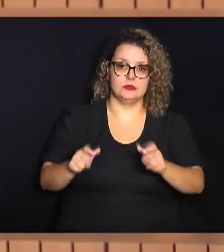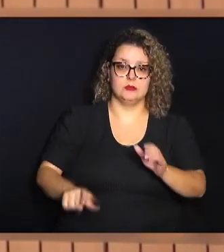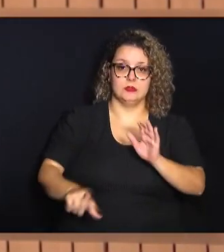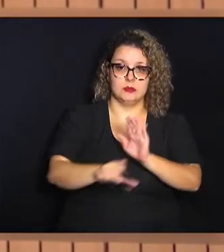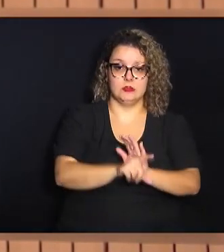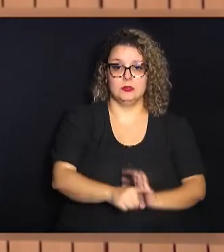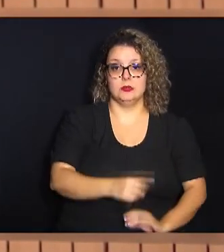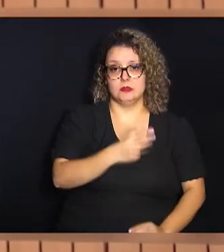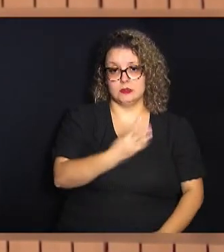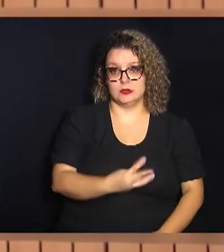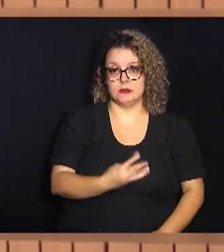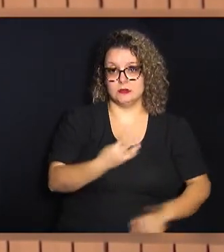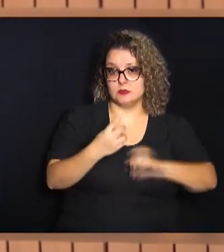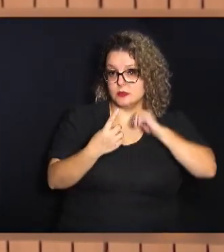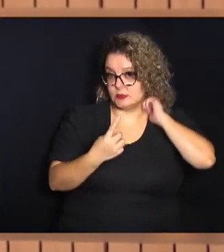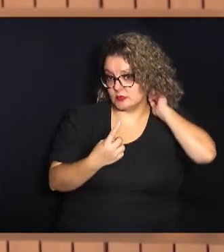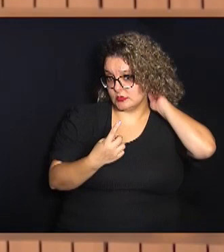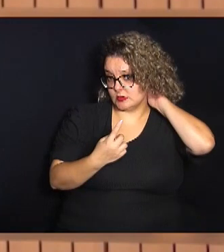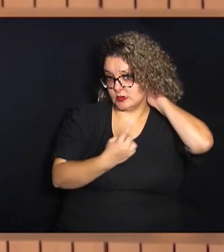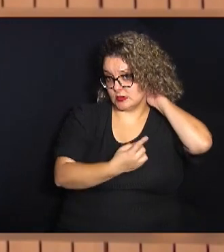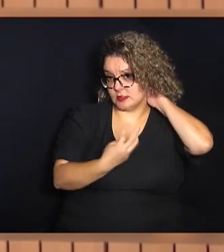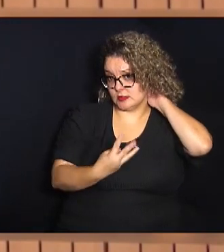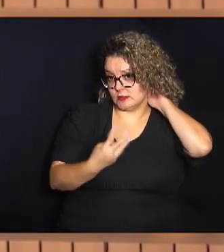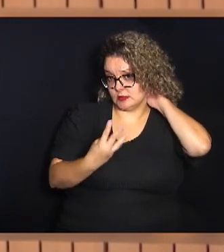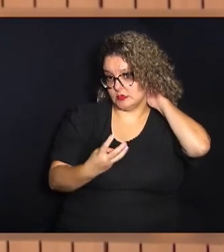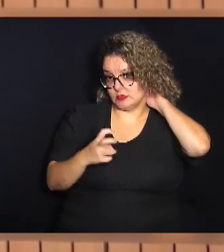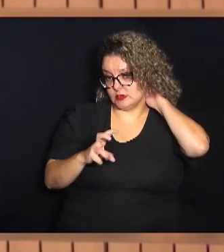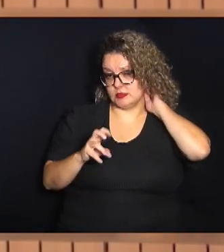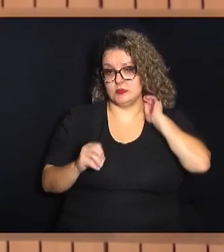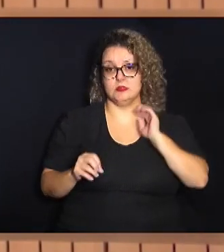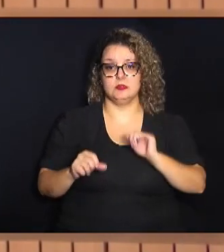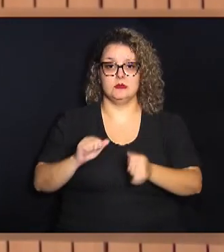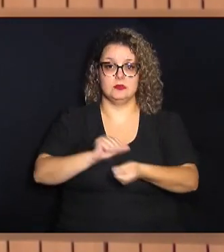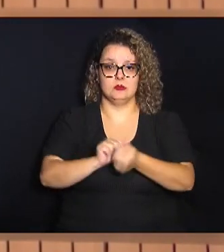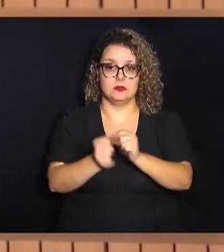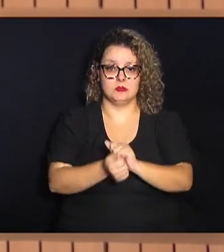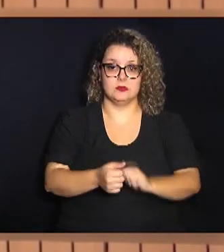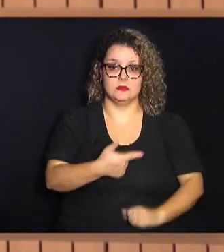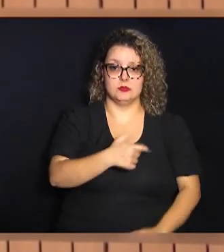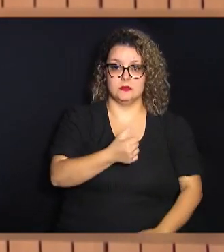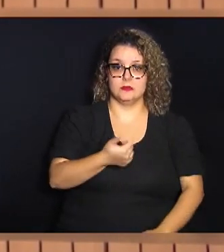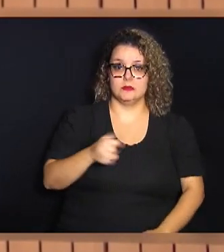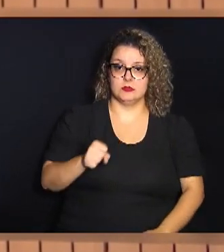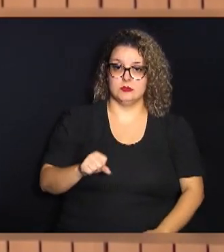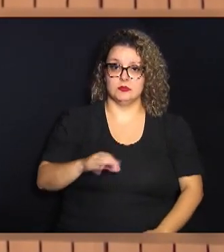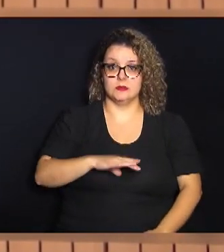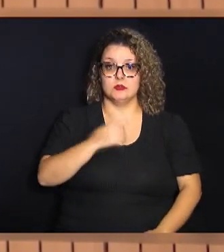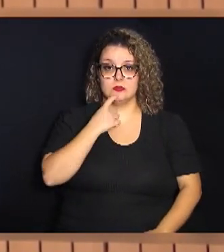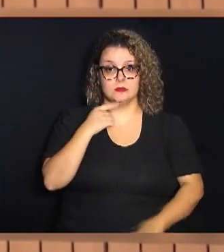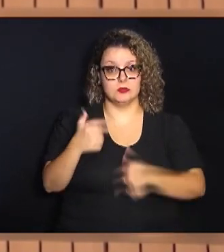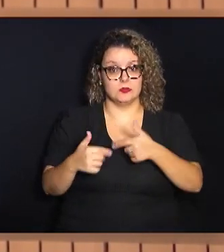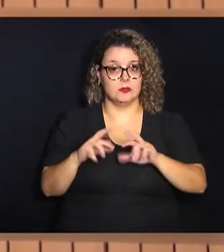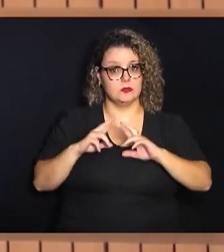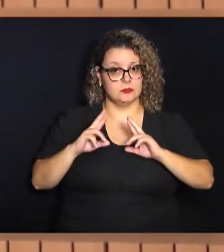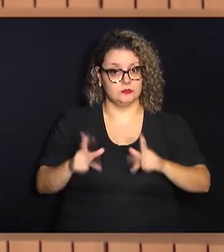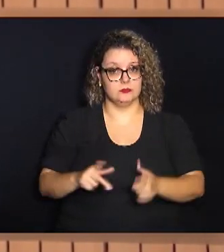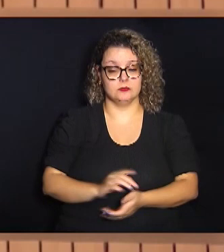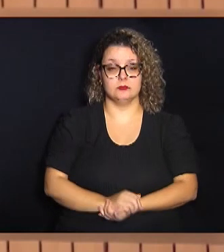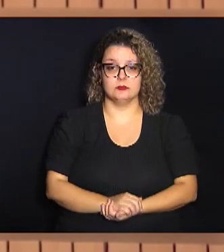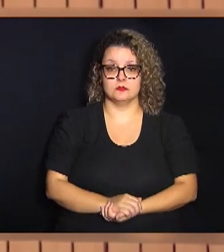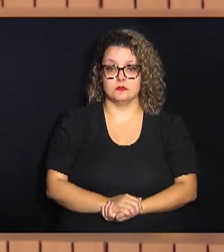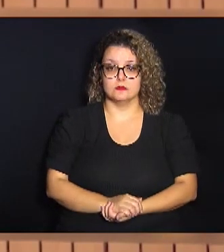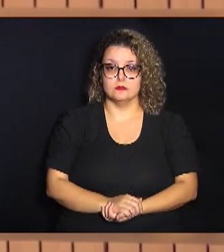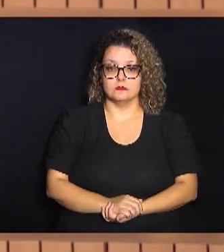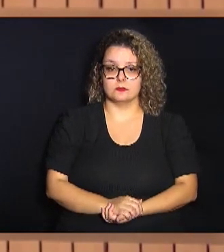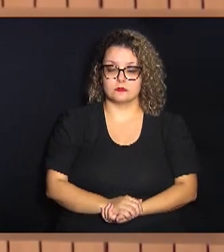que teve suas reformulações até 2018 Campinas trabalha diferente e a gente